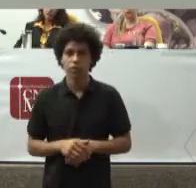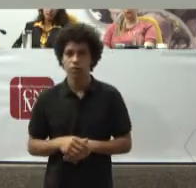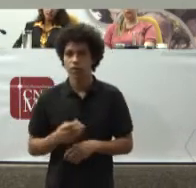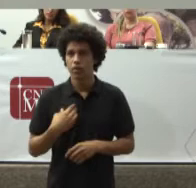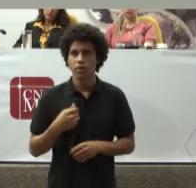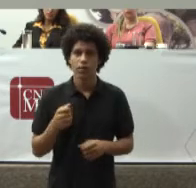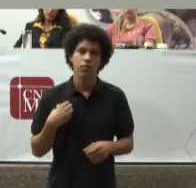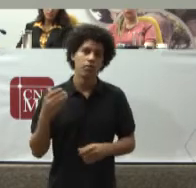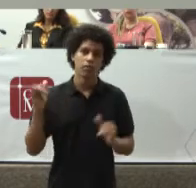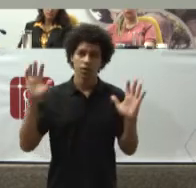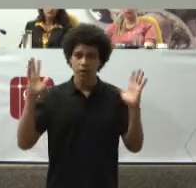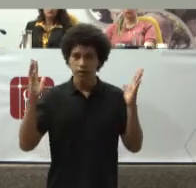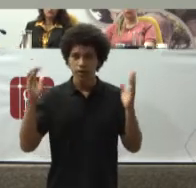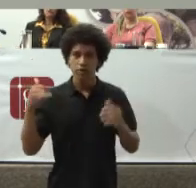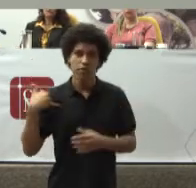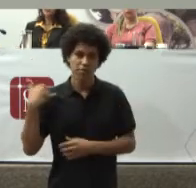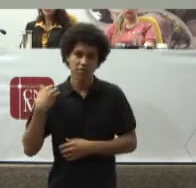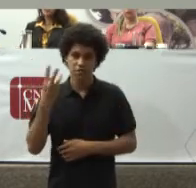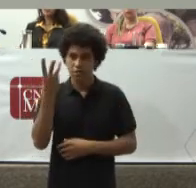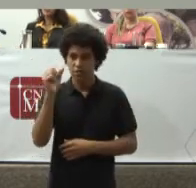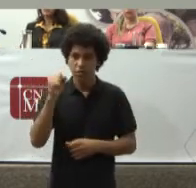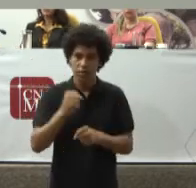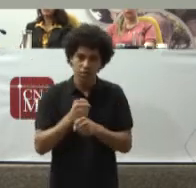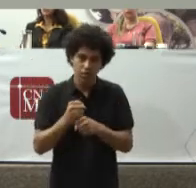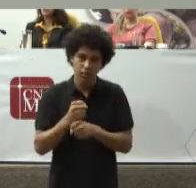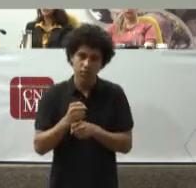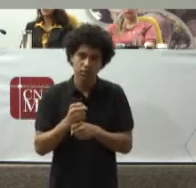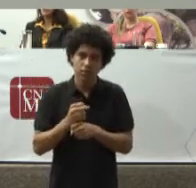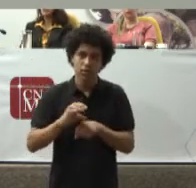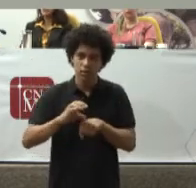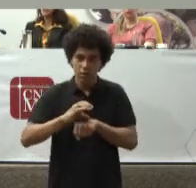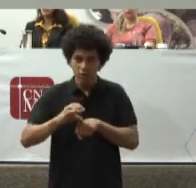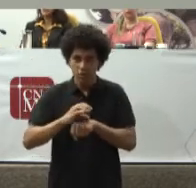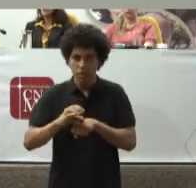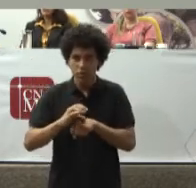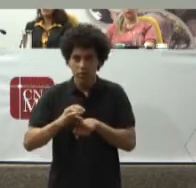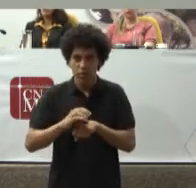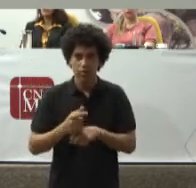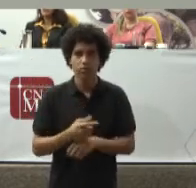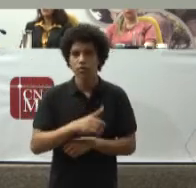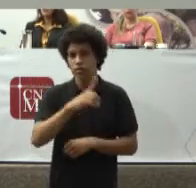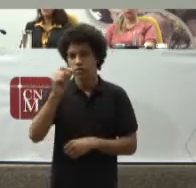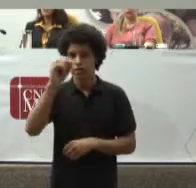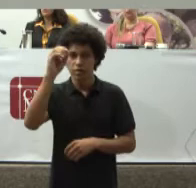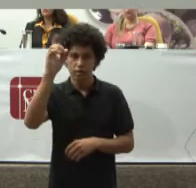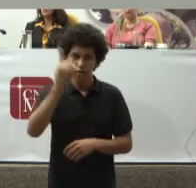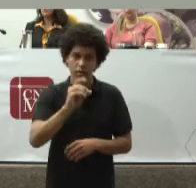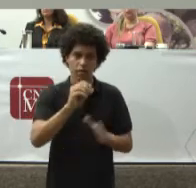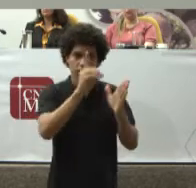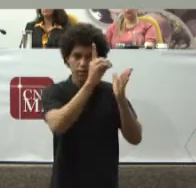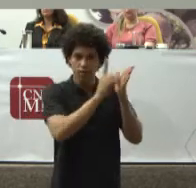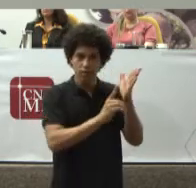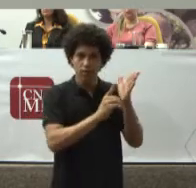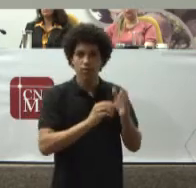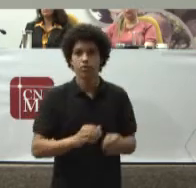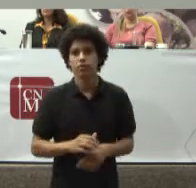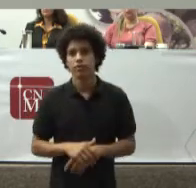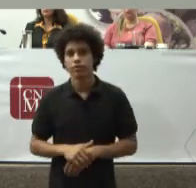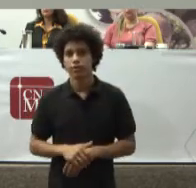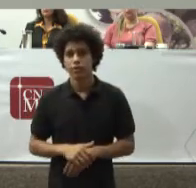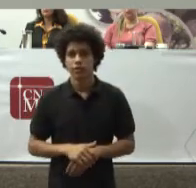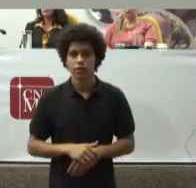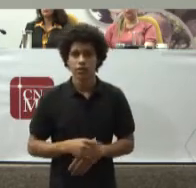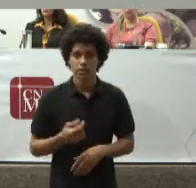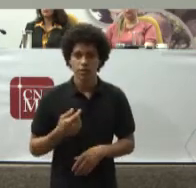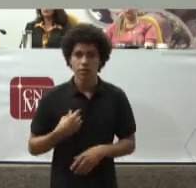30 anos Da constituição Do 100 Da declaração Nos reunamos Para falar Da lei 8080 Do capítulo Da constituição Que trata